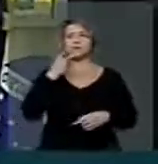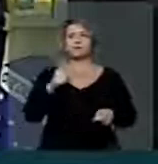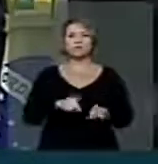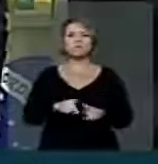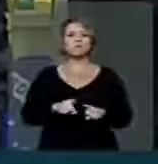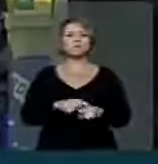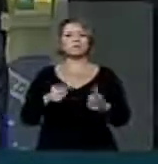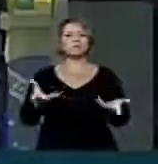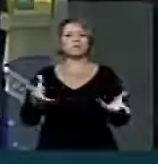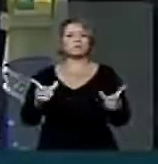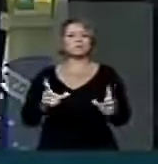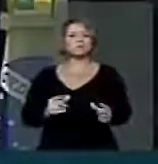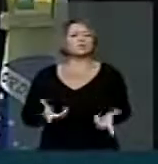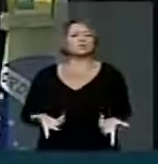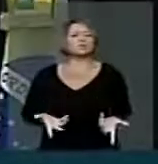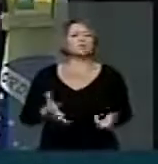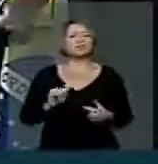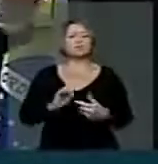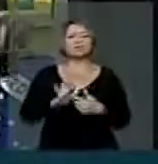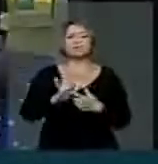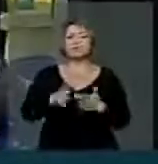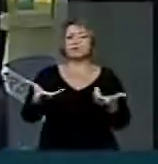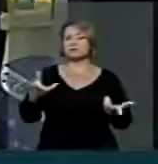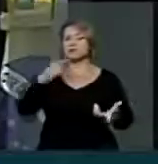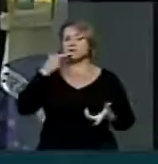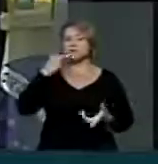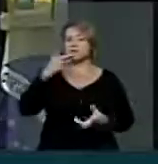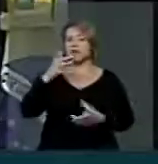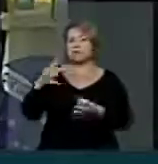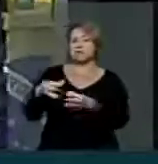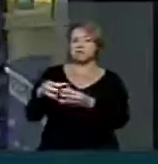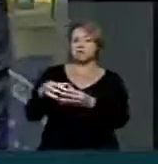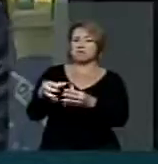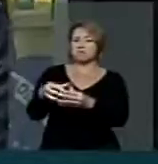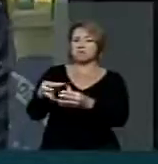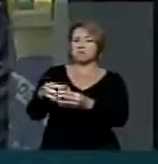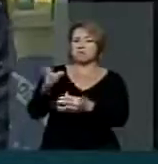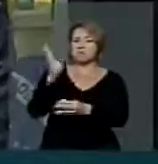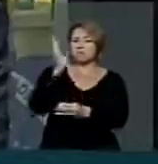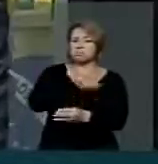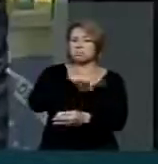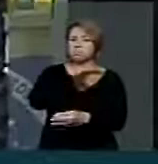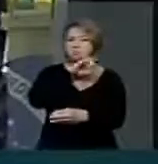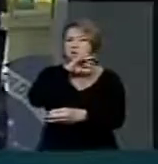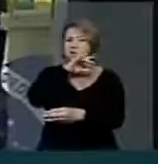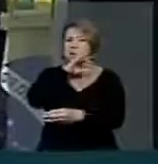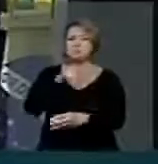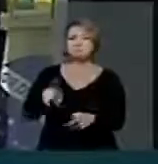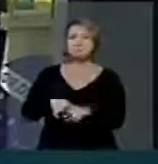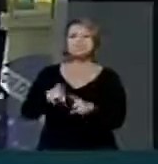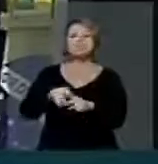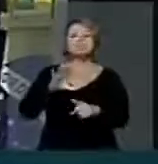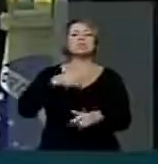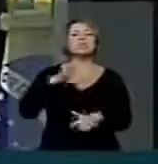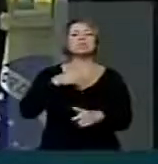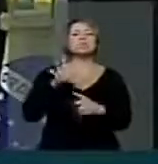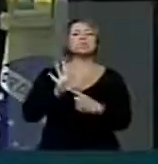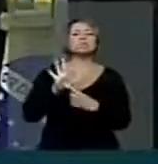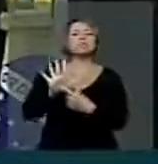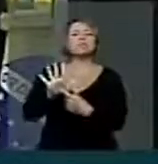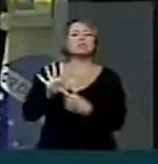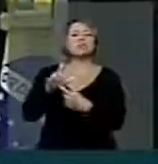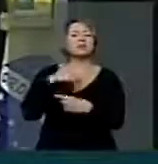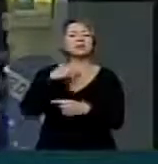repente, demonizaram uma categoria. E aqueles que ousam apontar, este